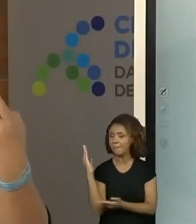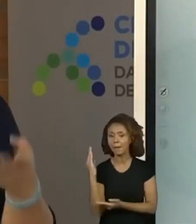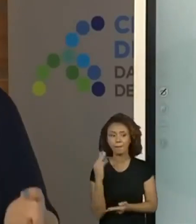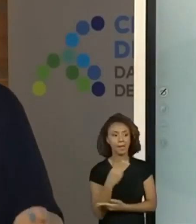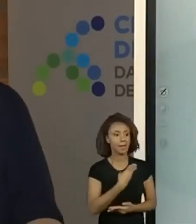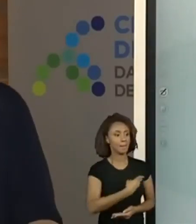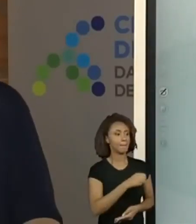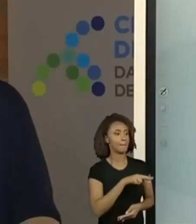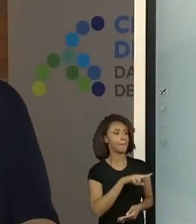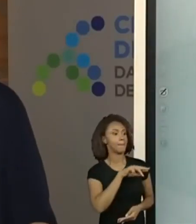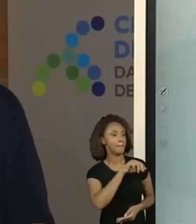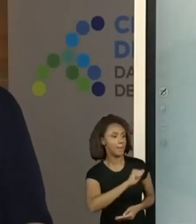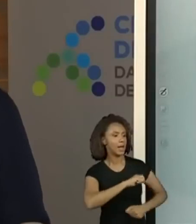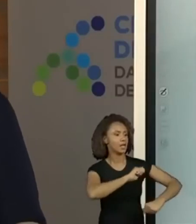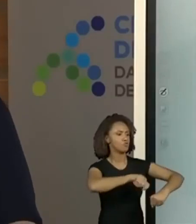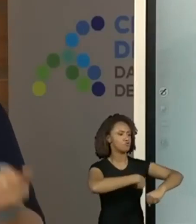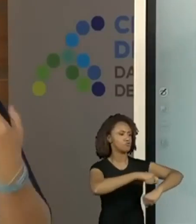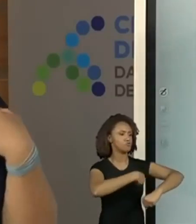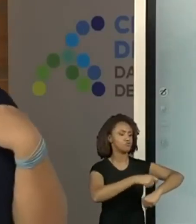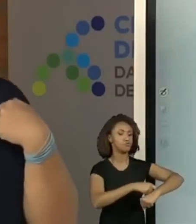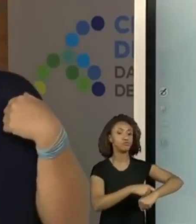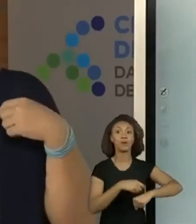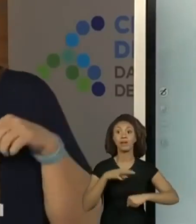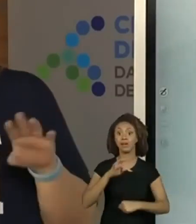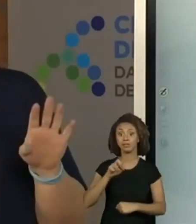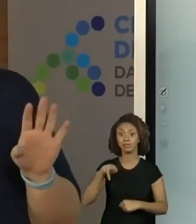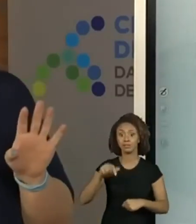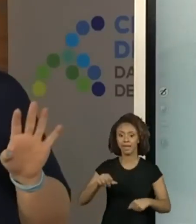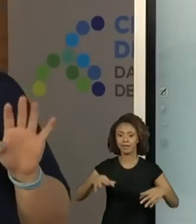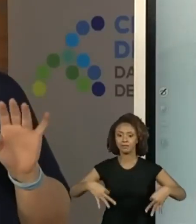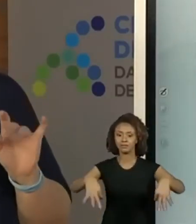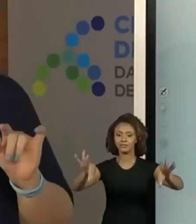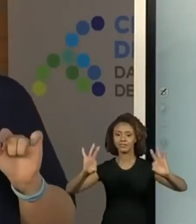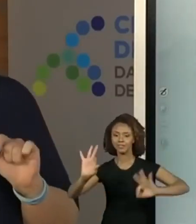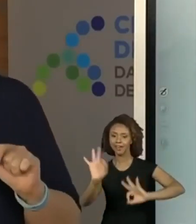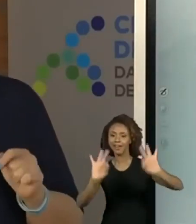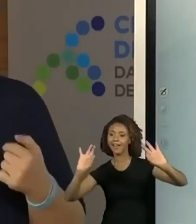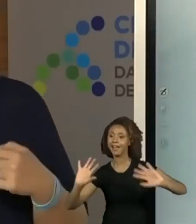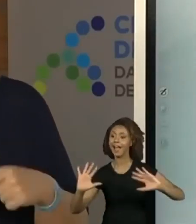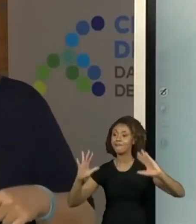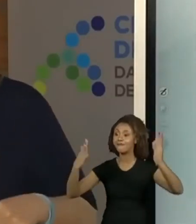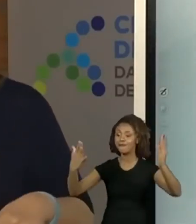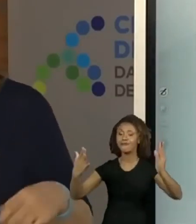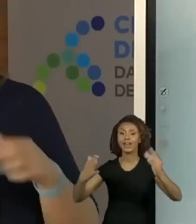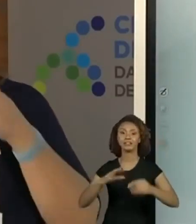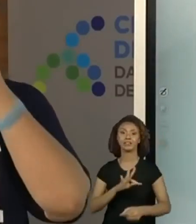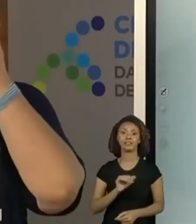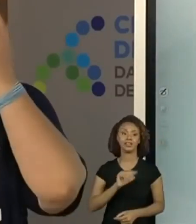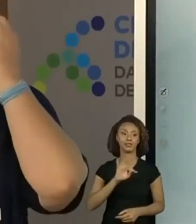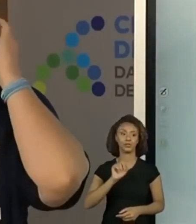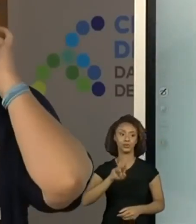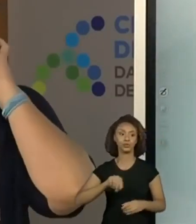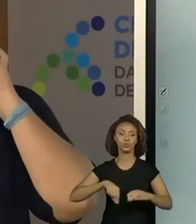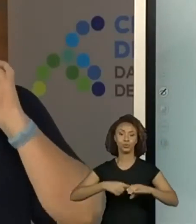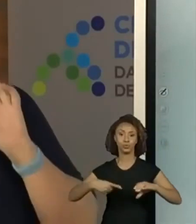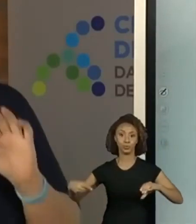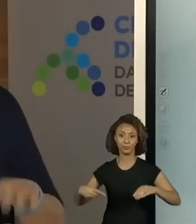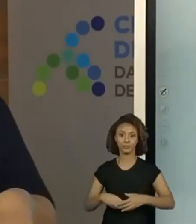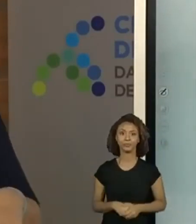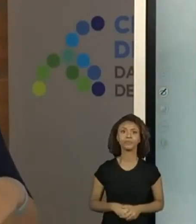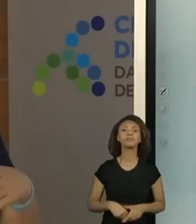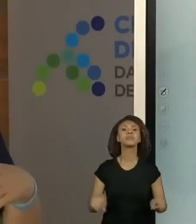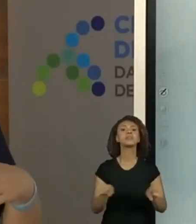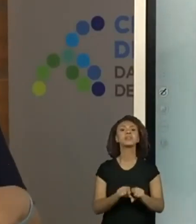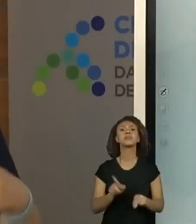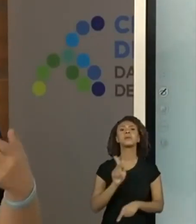Mesa para a Festa do Tatu. E a última, que a professora Márcia também trouxe, que é da escola Dom